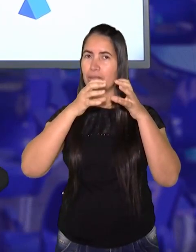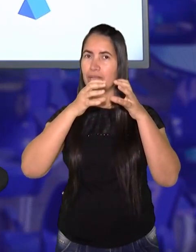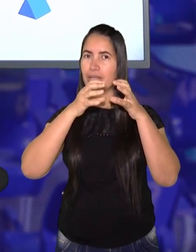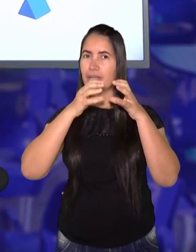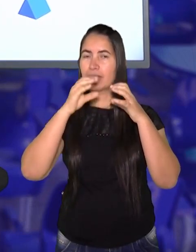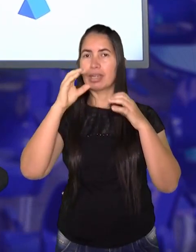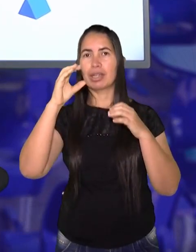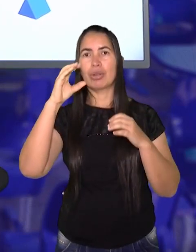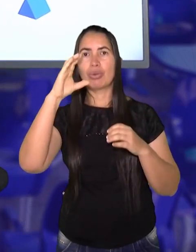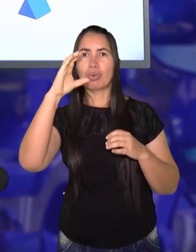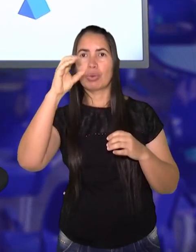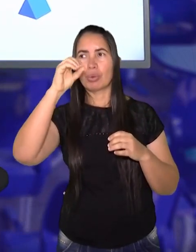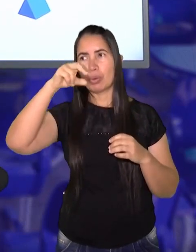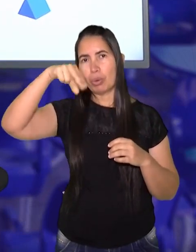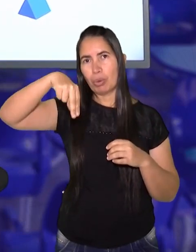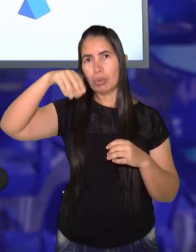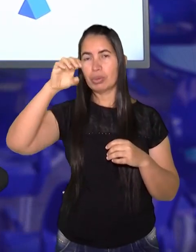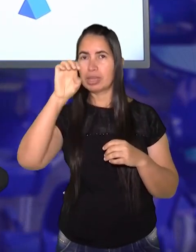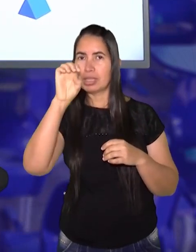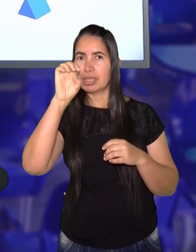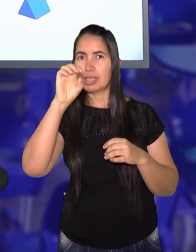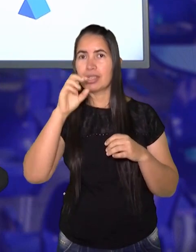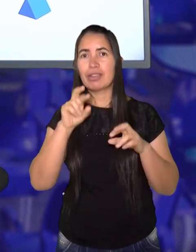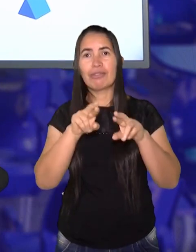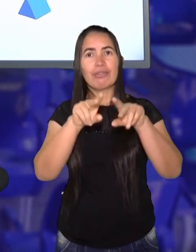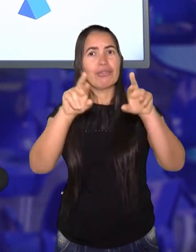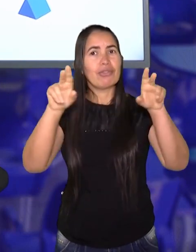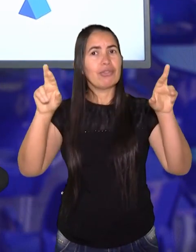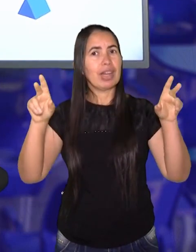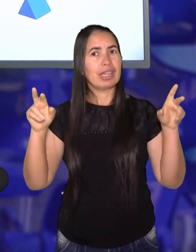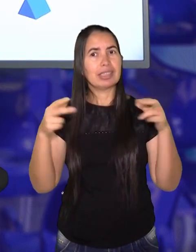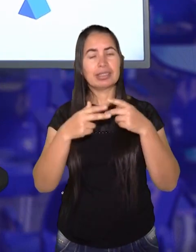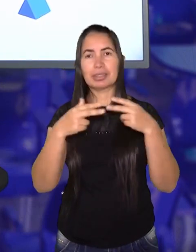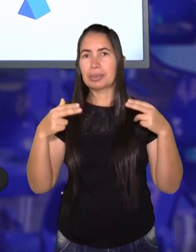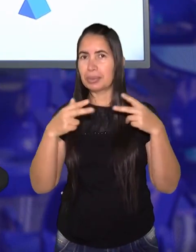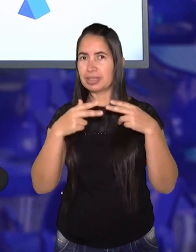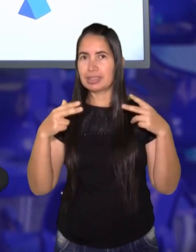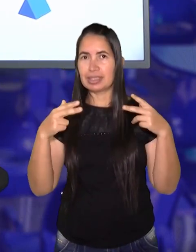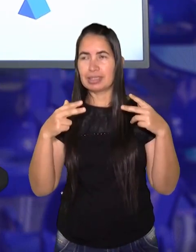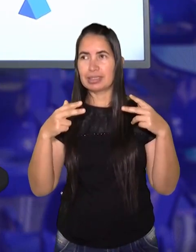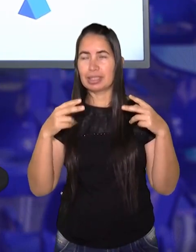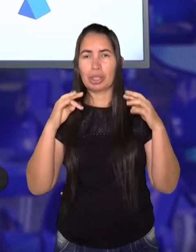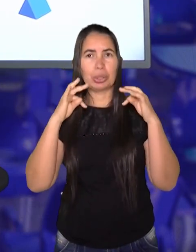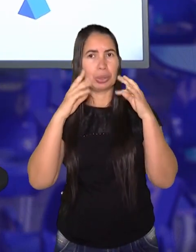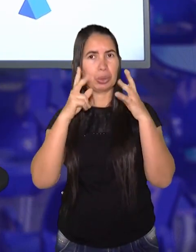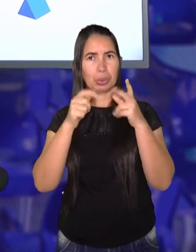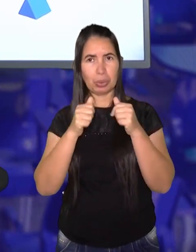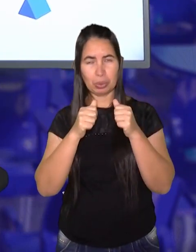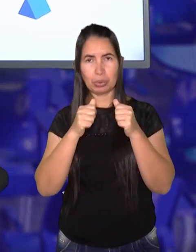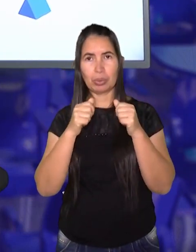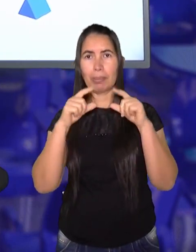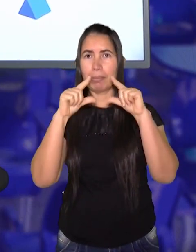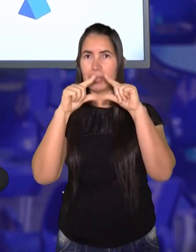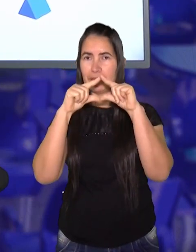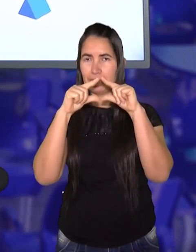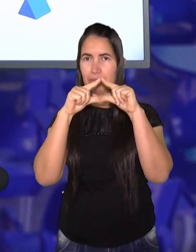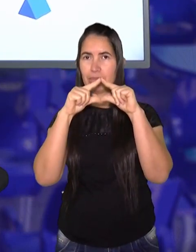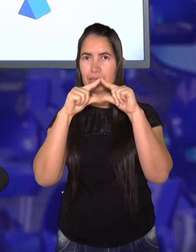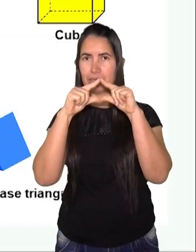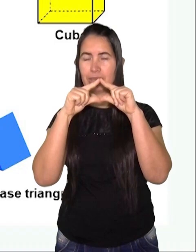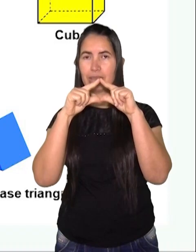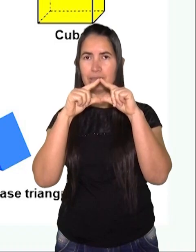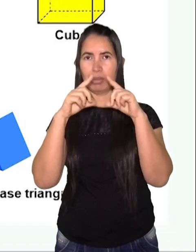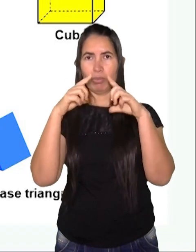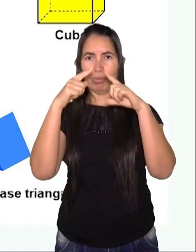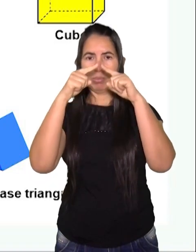Cone. E muitos outros modelos de pirâmide. classificado conforme a sua